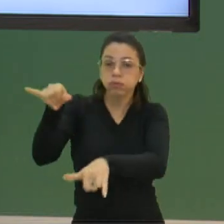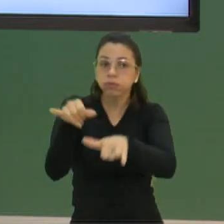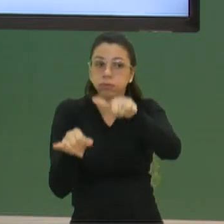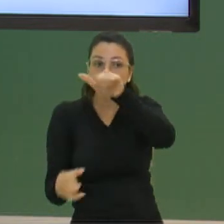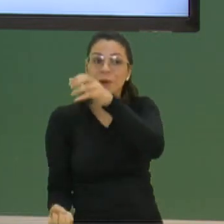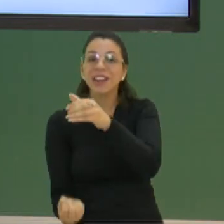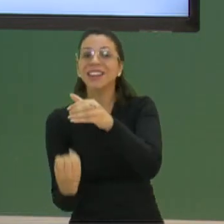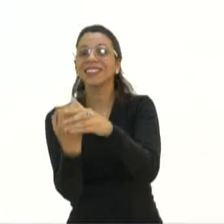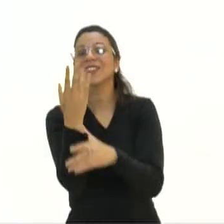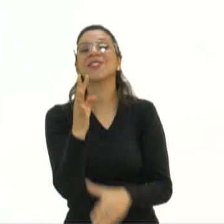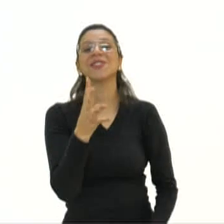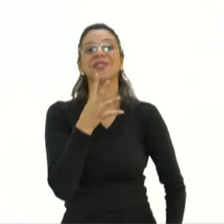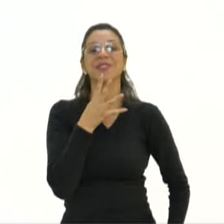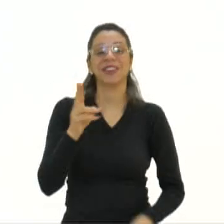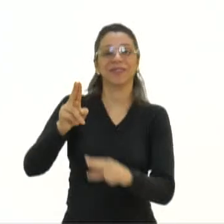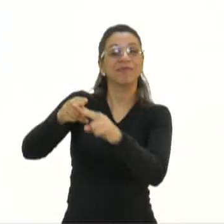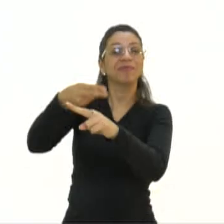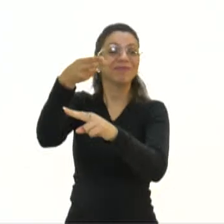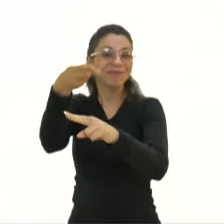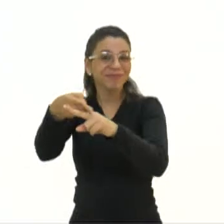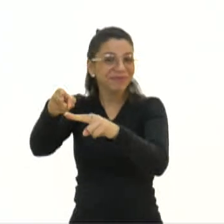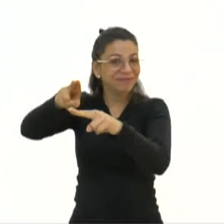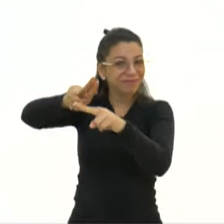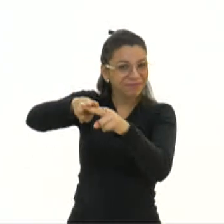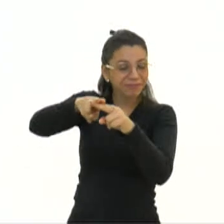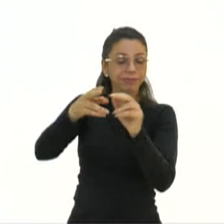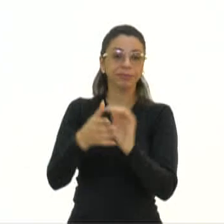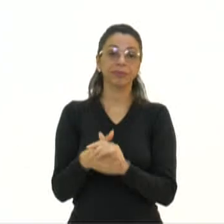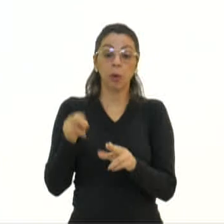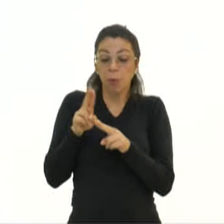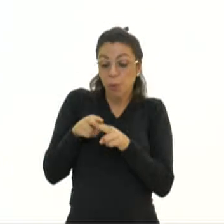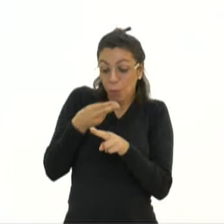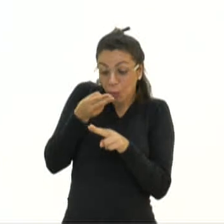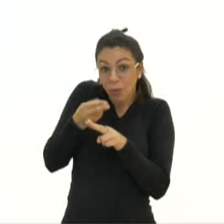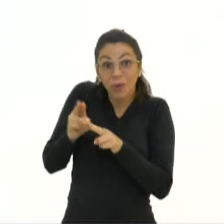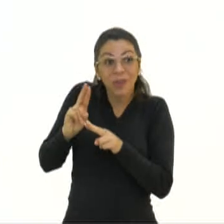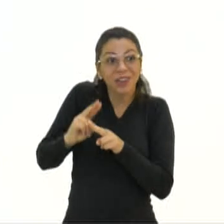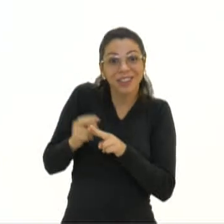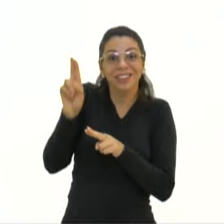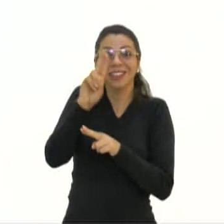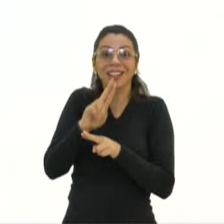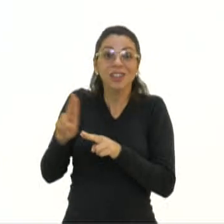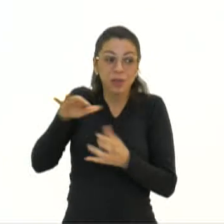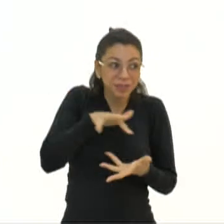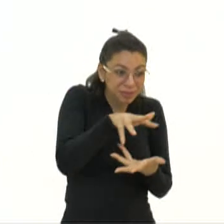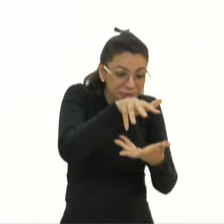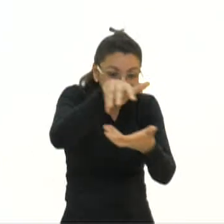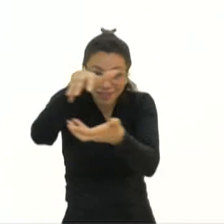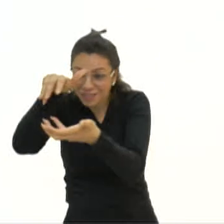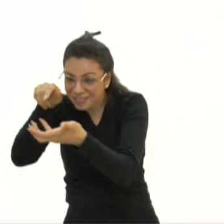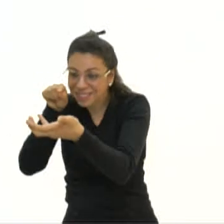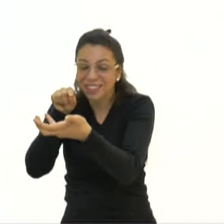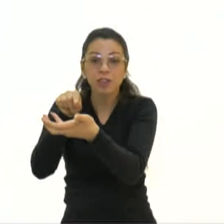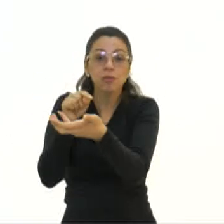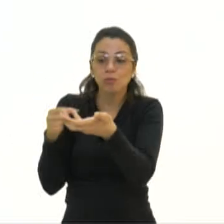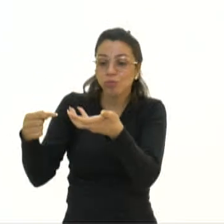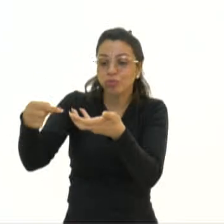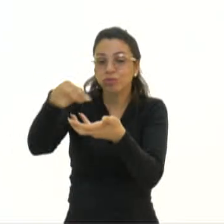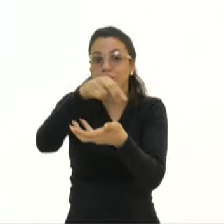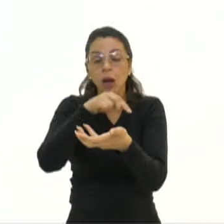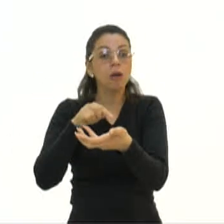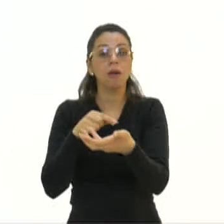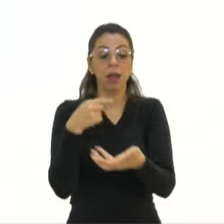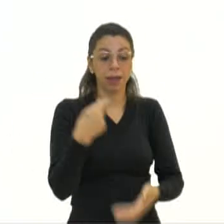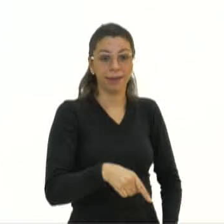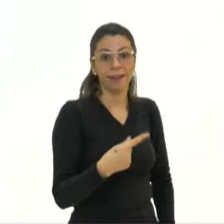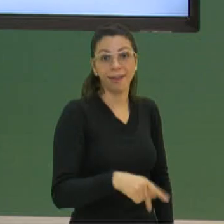fazer o que a gente conhece como chocolate. O chocolate, que é usado no mundo, grande parte dele vem do